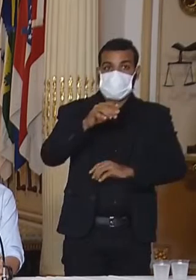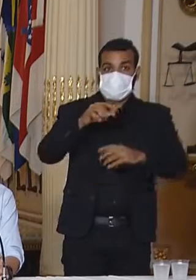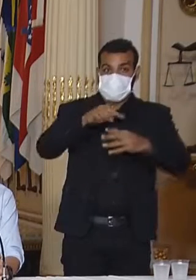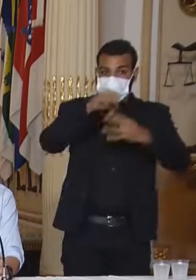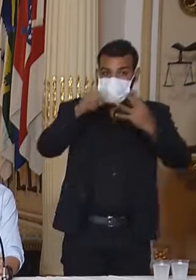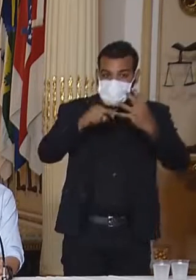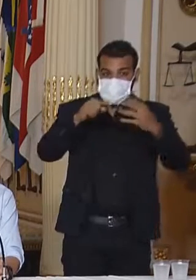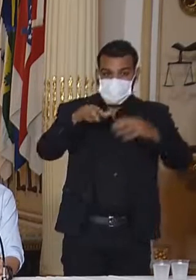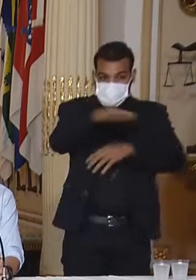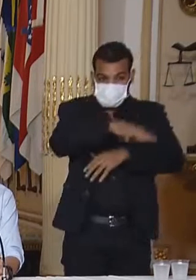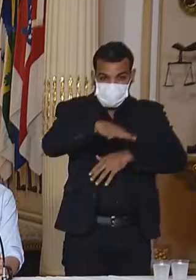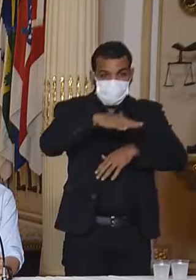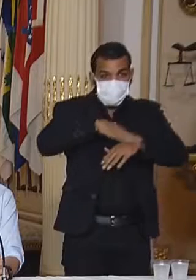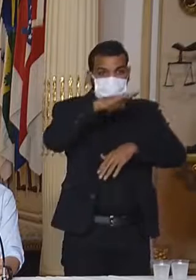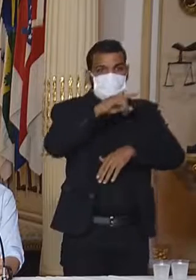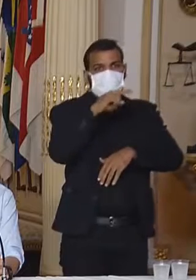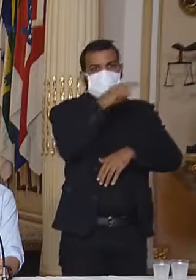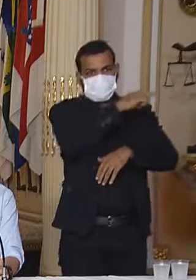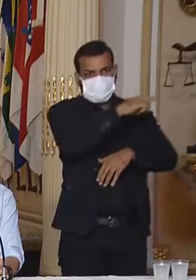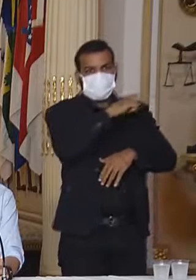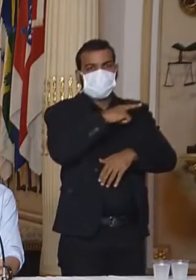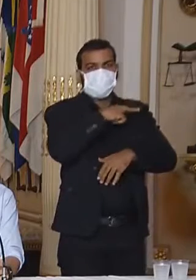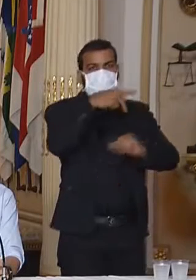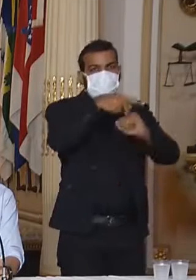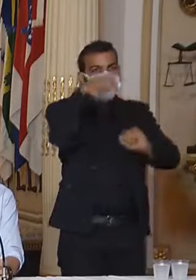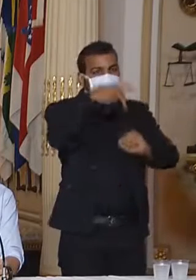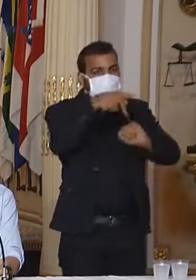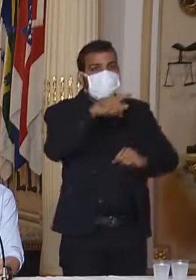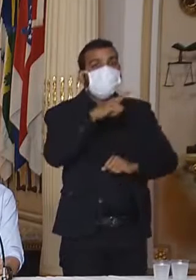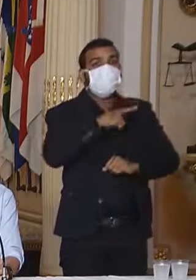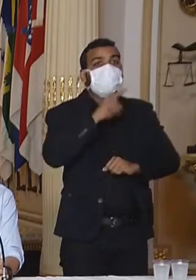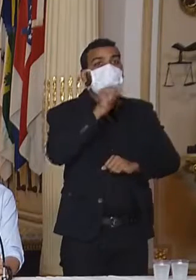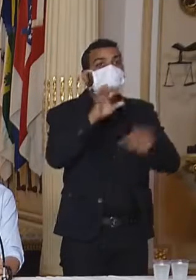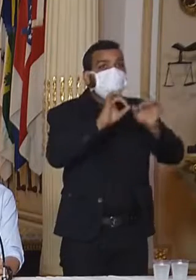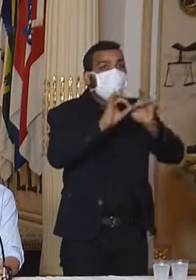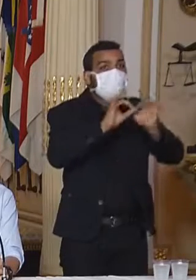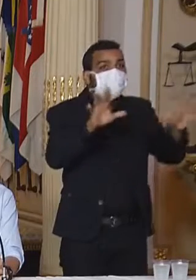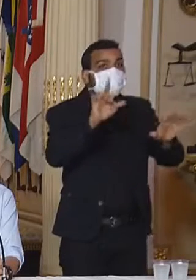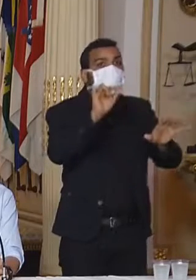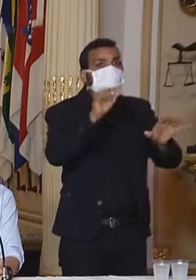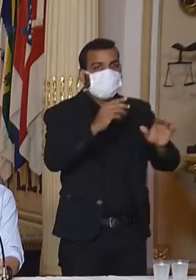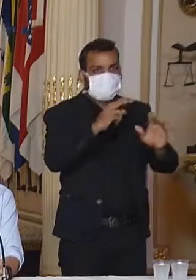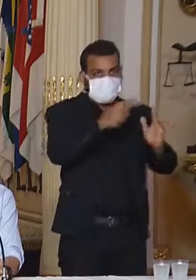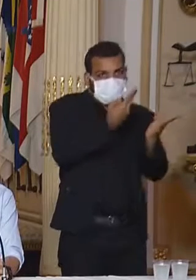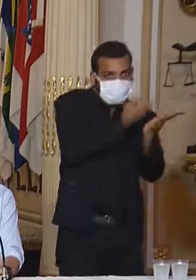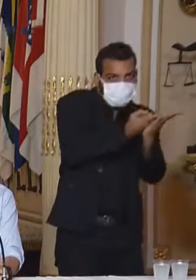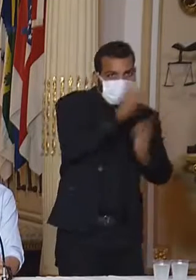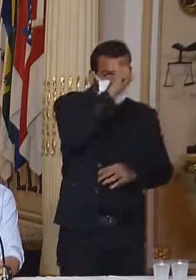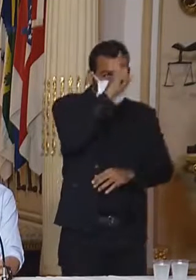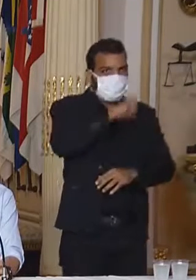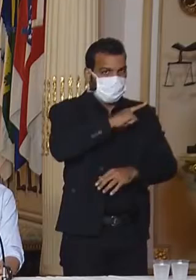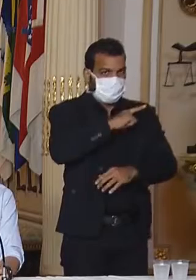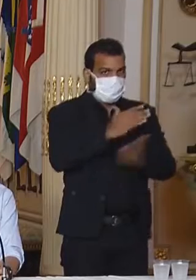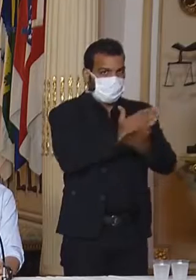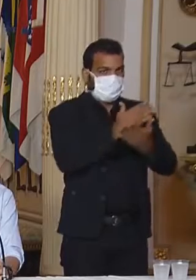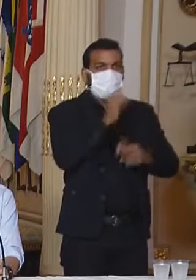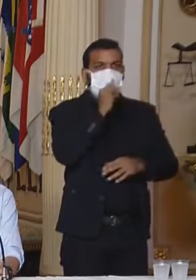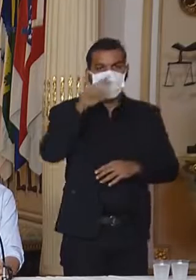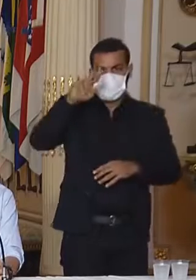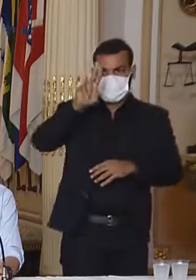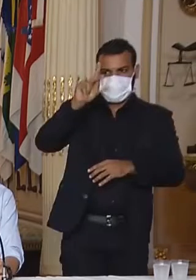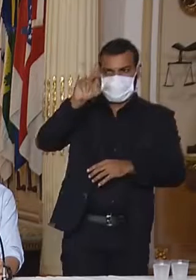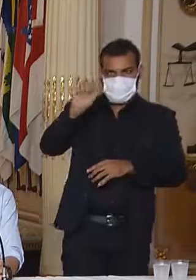região, lá cuja sede é Petrolina, a gente tem a disponibilidade de leitos hoje, é tanto na UPAE,